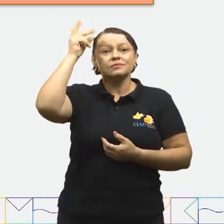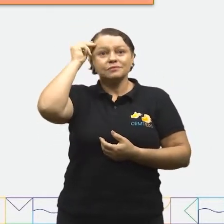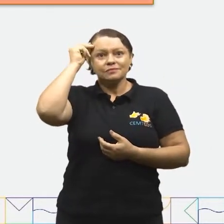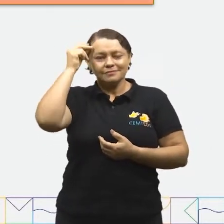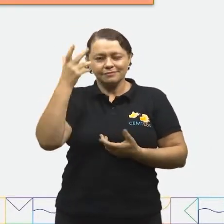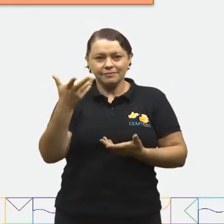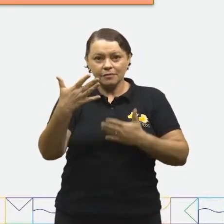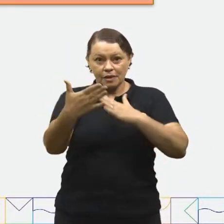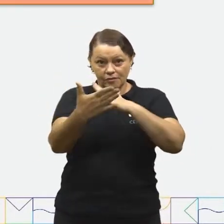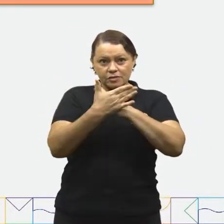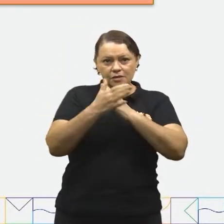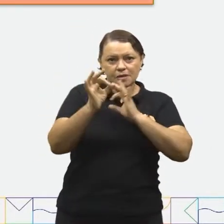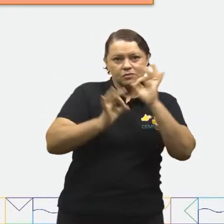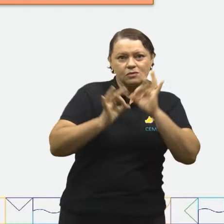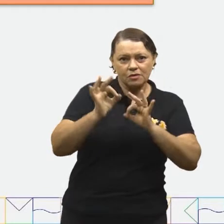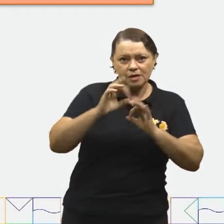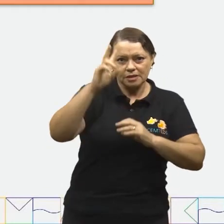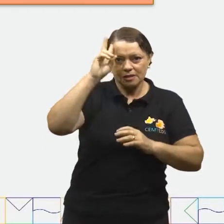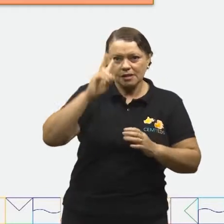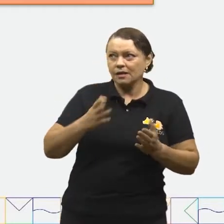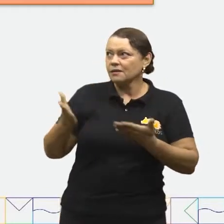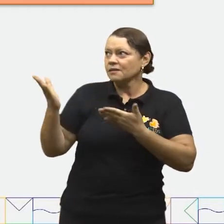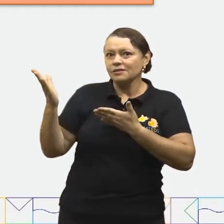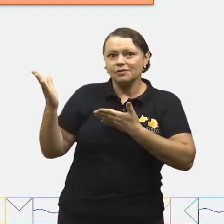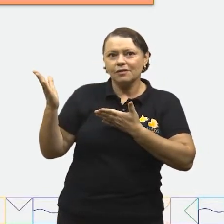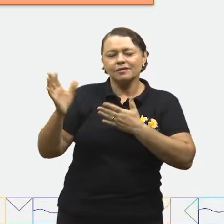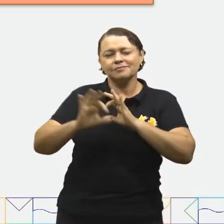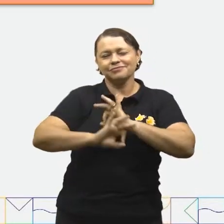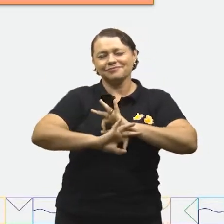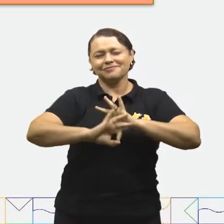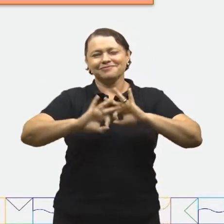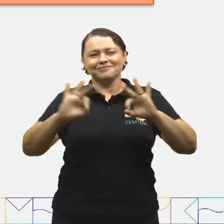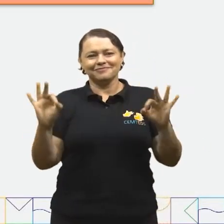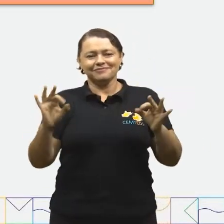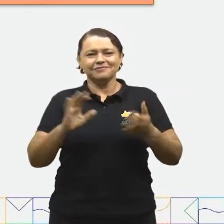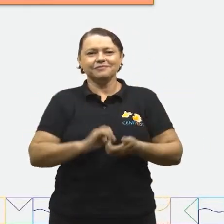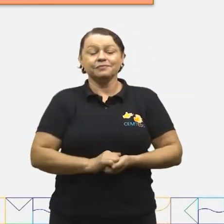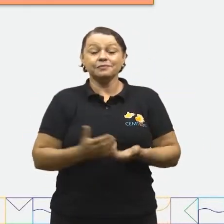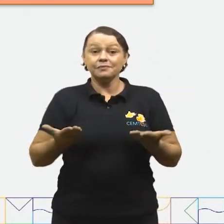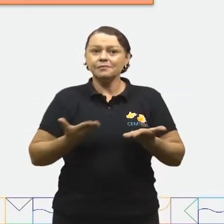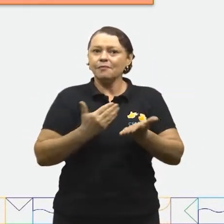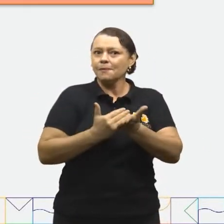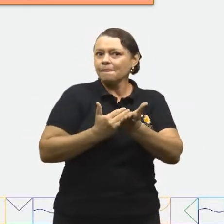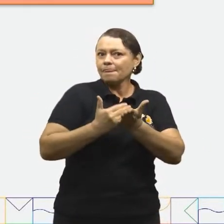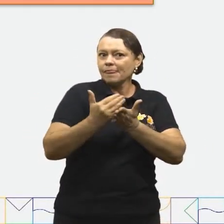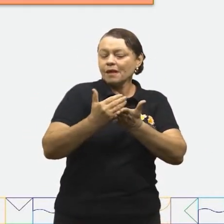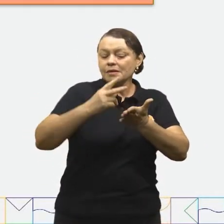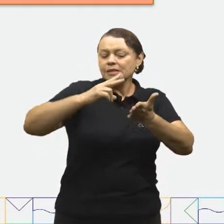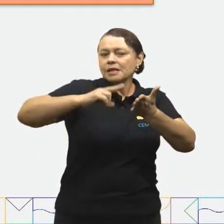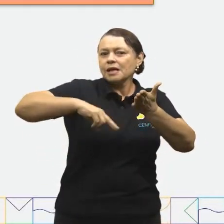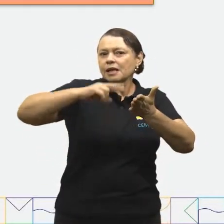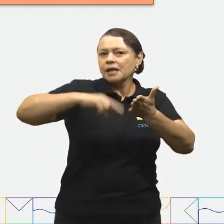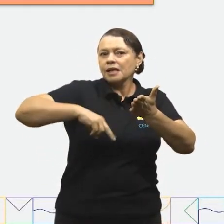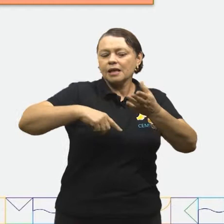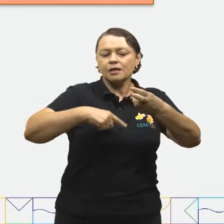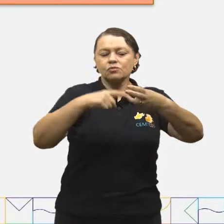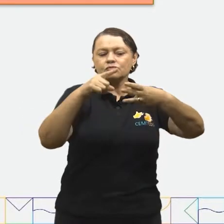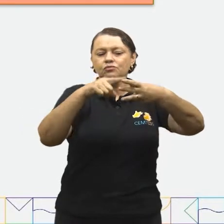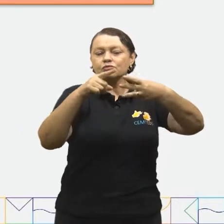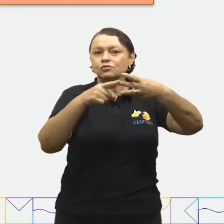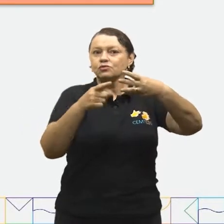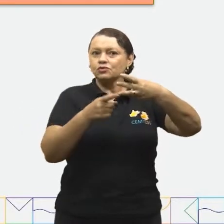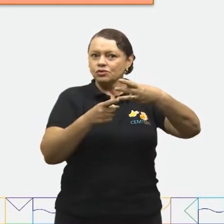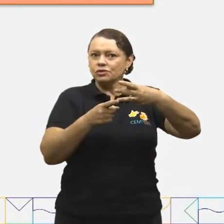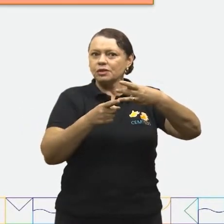Você me ajuda a organizar essa história? Ótimo! Para começar, leia comigo os três quadrinhos,